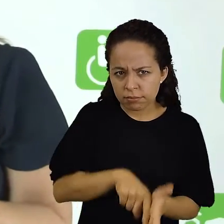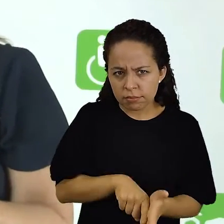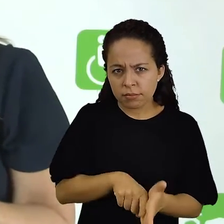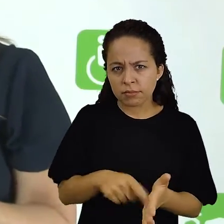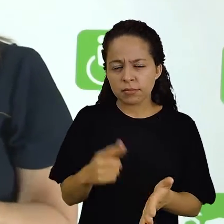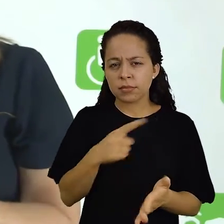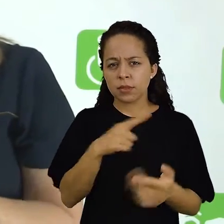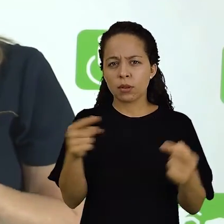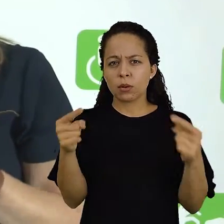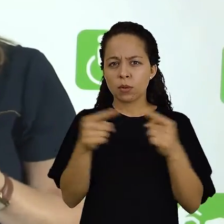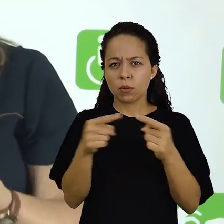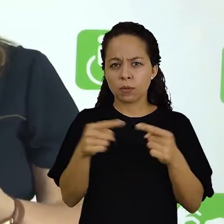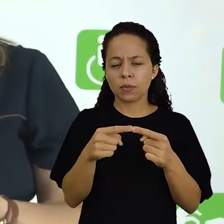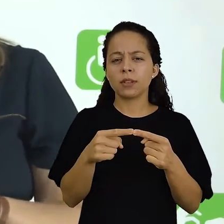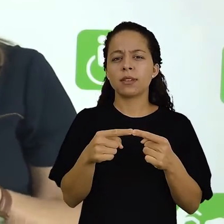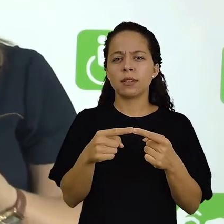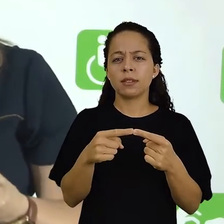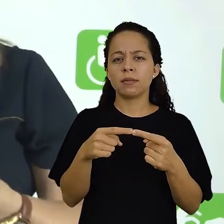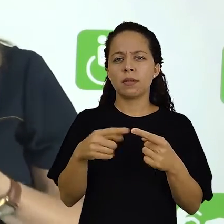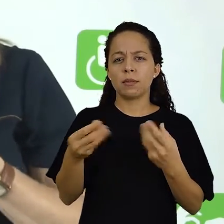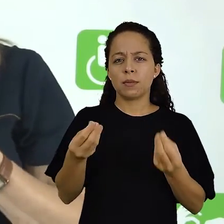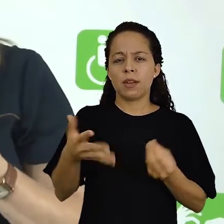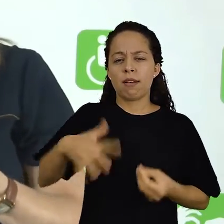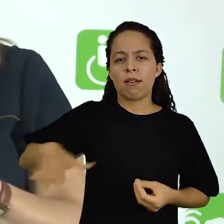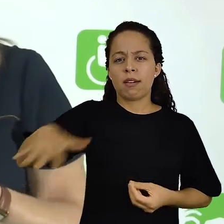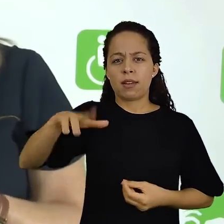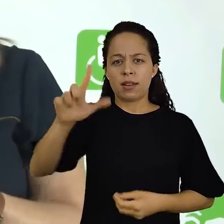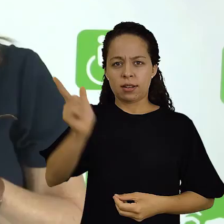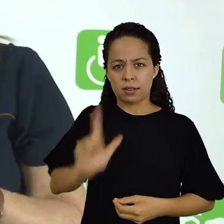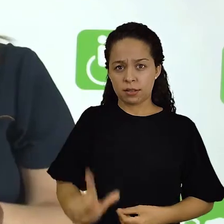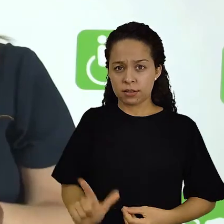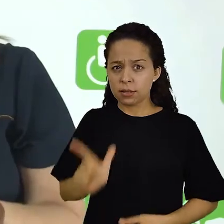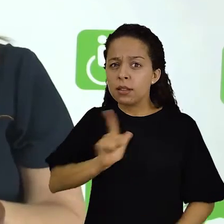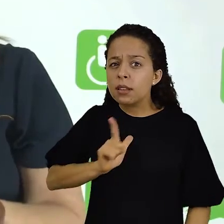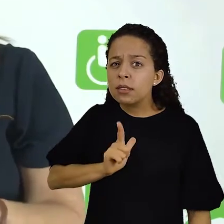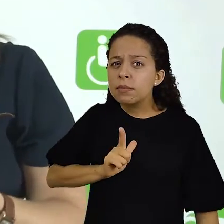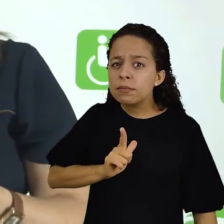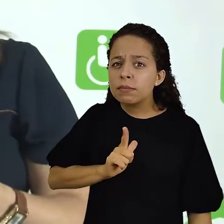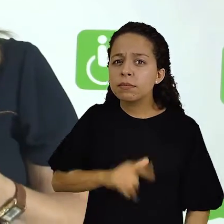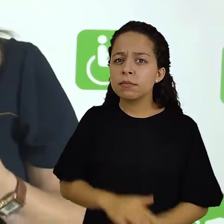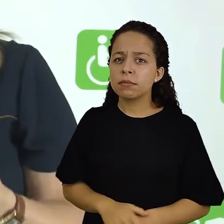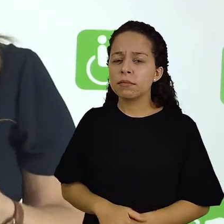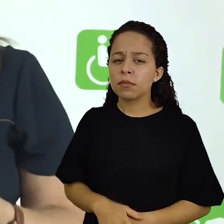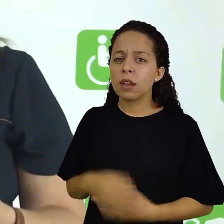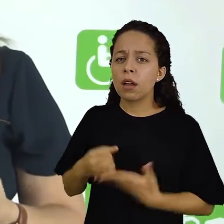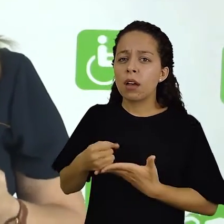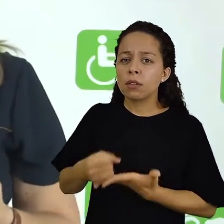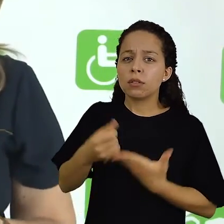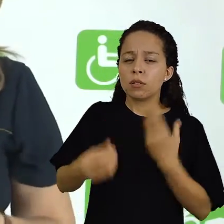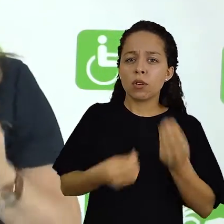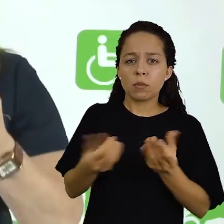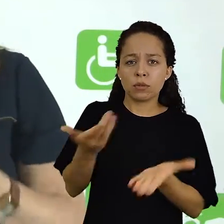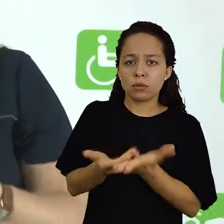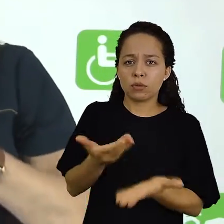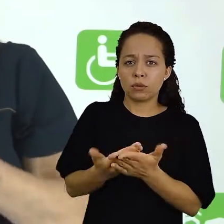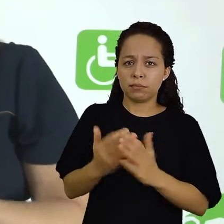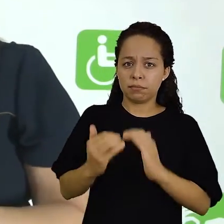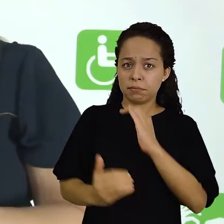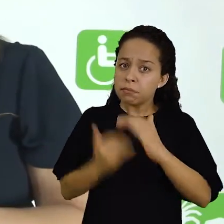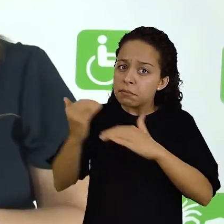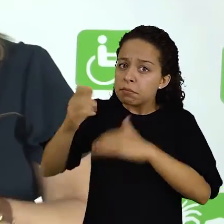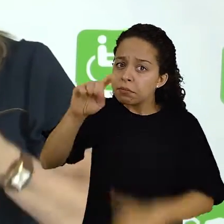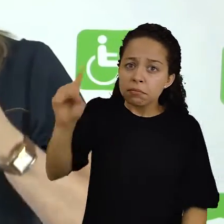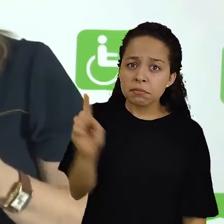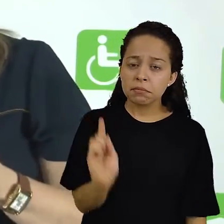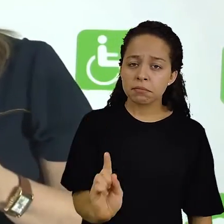analisar, ele está relacionado a alguma área da literatura? Contribui para um avanço na área desse